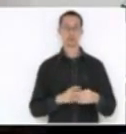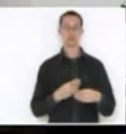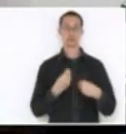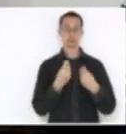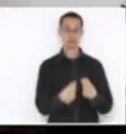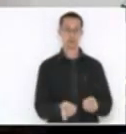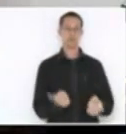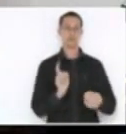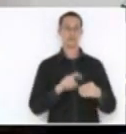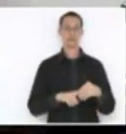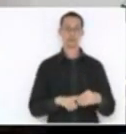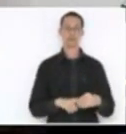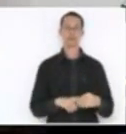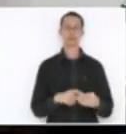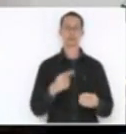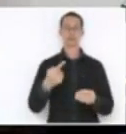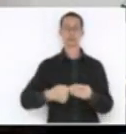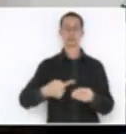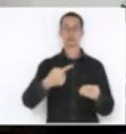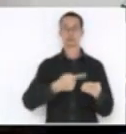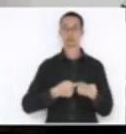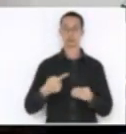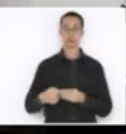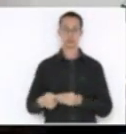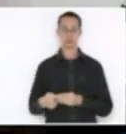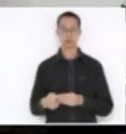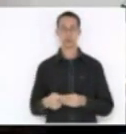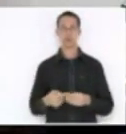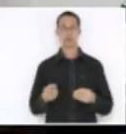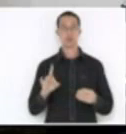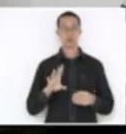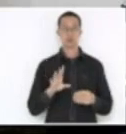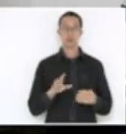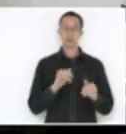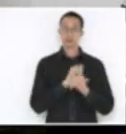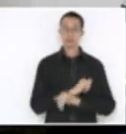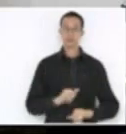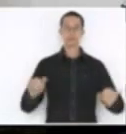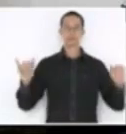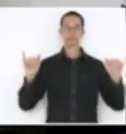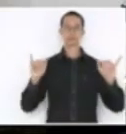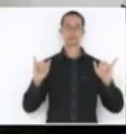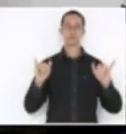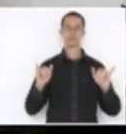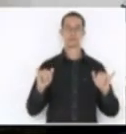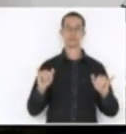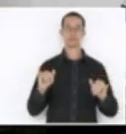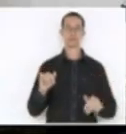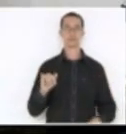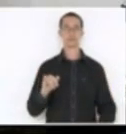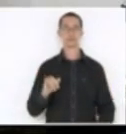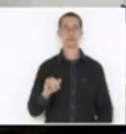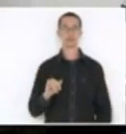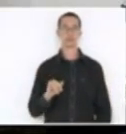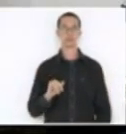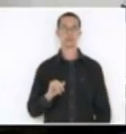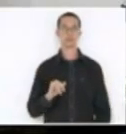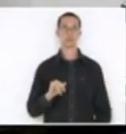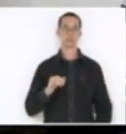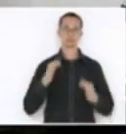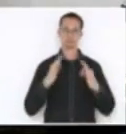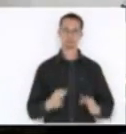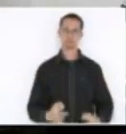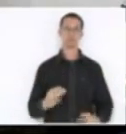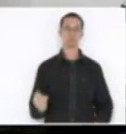já dos municípios. Então, só deixar este registro e dizer que com certeza é importante que